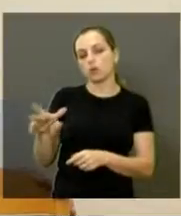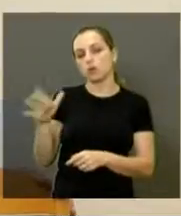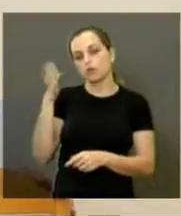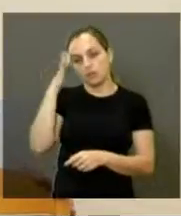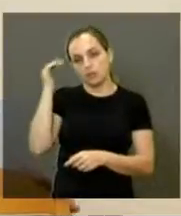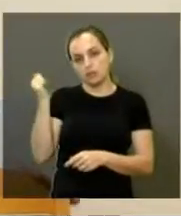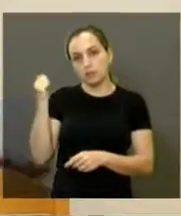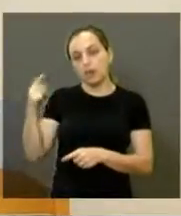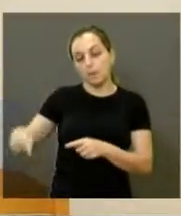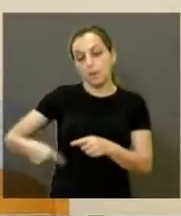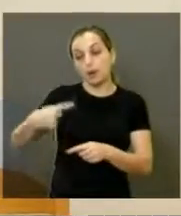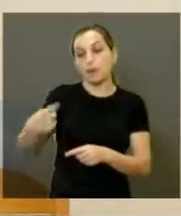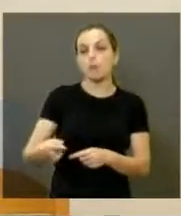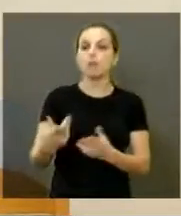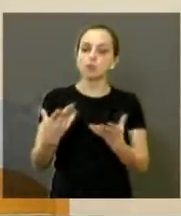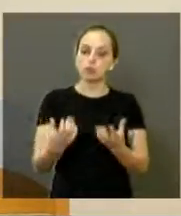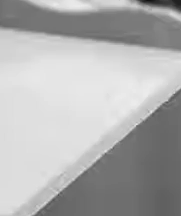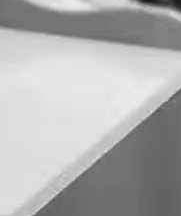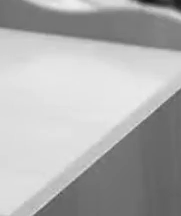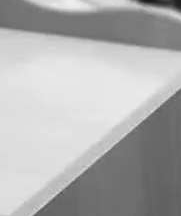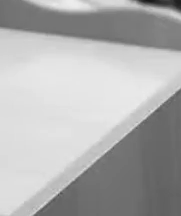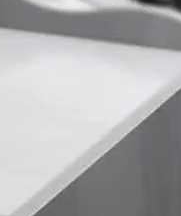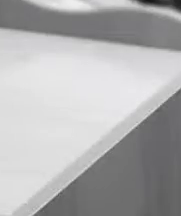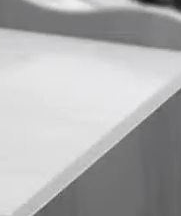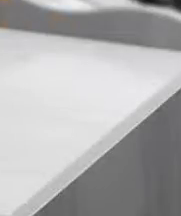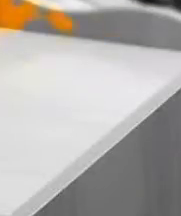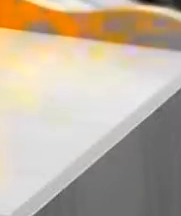tomar uma posição. Muito obrigado, uma boa noite.